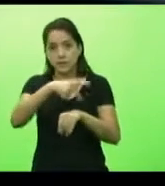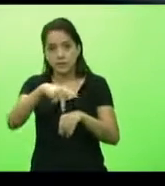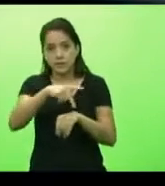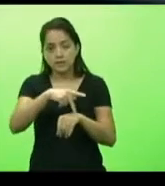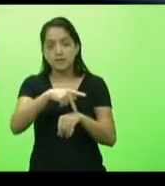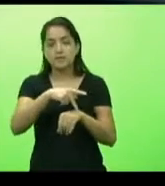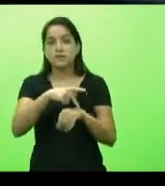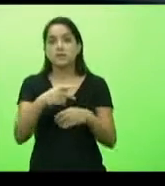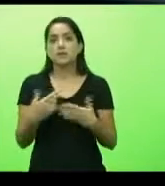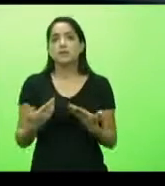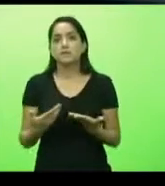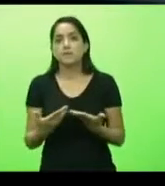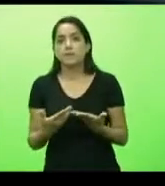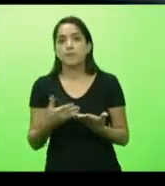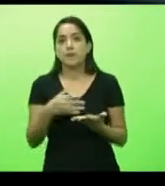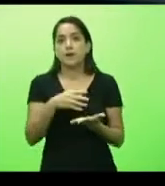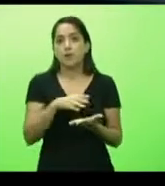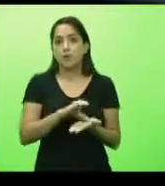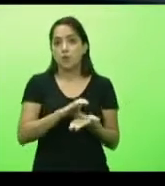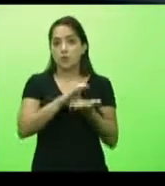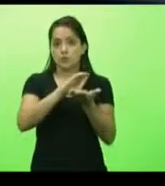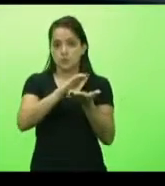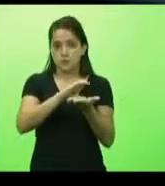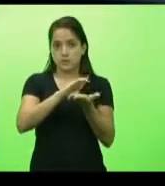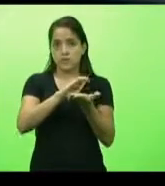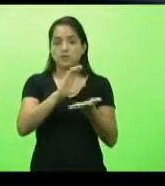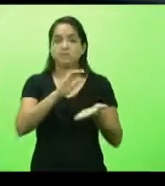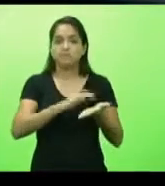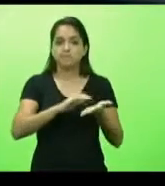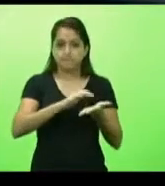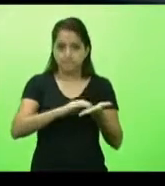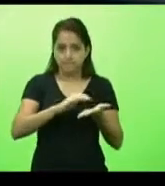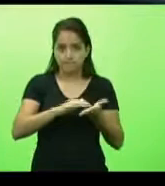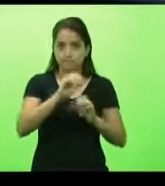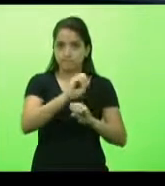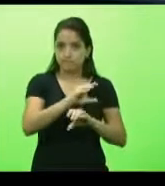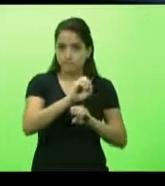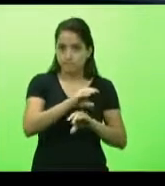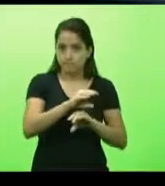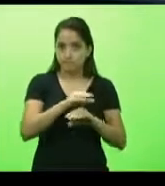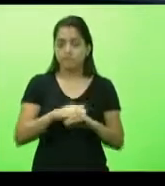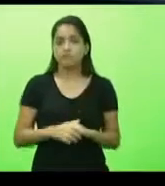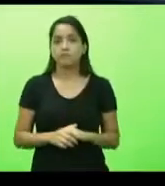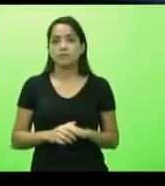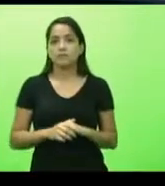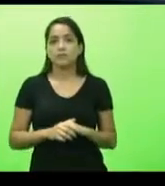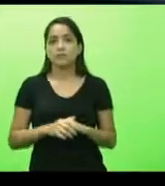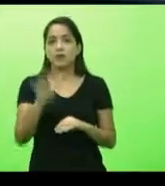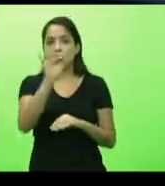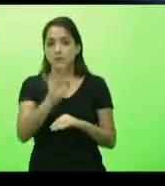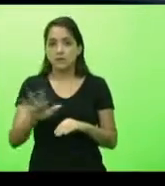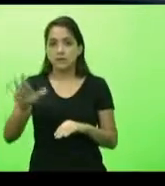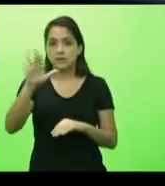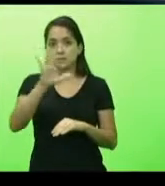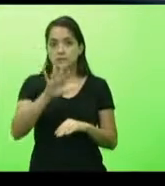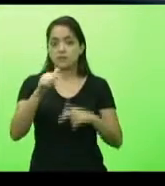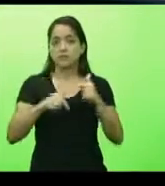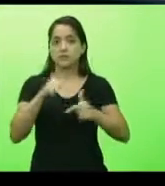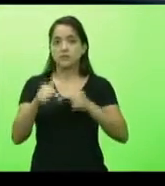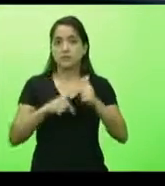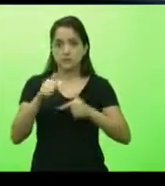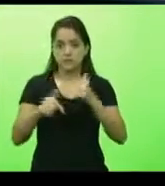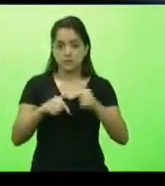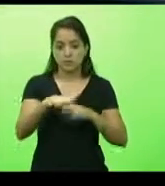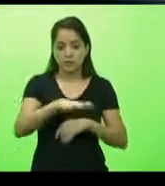concede Conselho de Estado de Secretários de Educação, Confederação Nacional dos Trabalhadores em